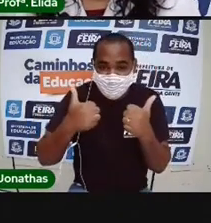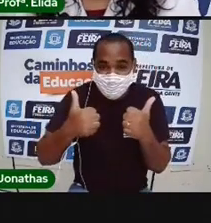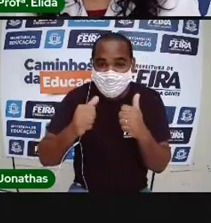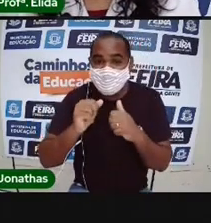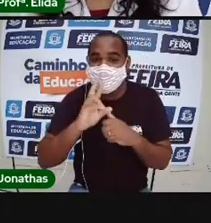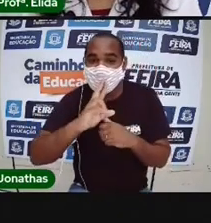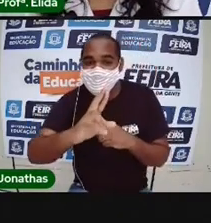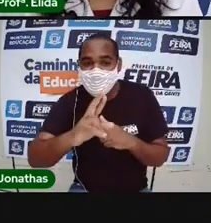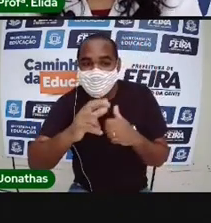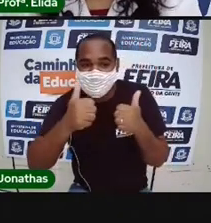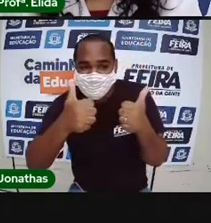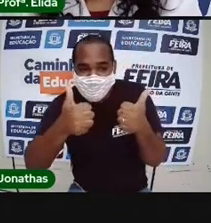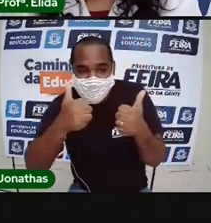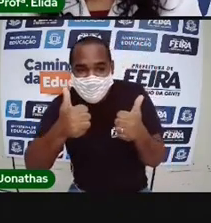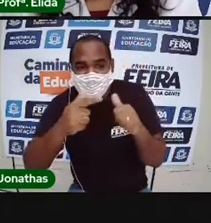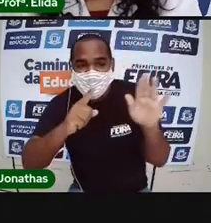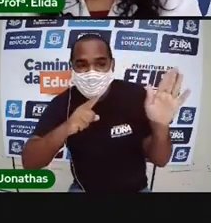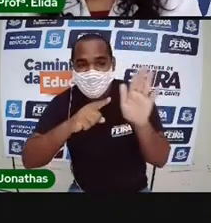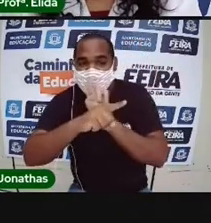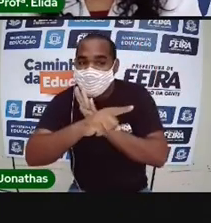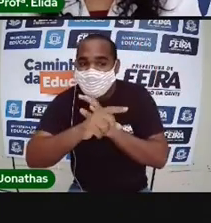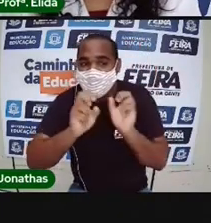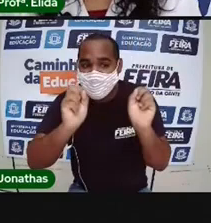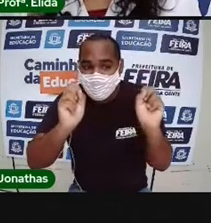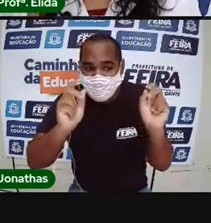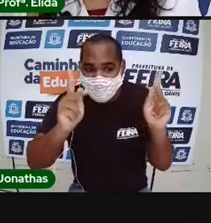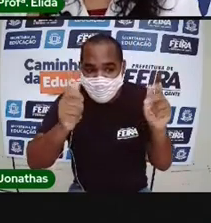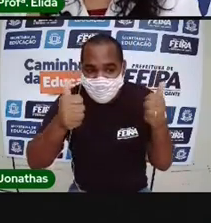Responda daí o que eu te perguntar.